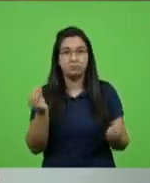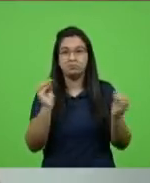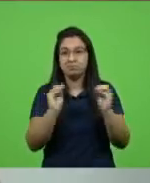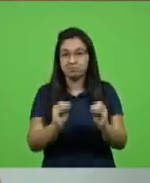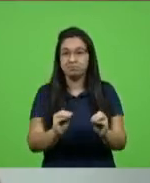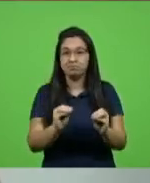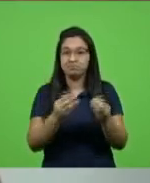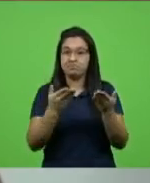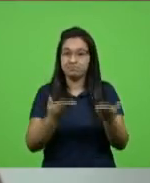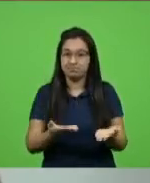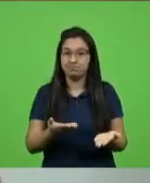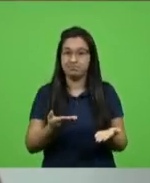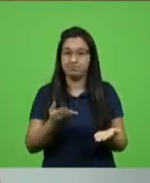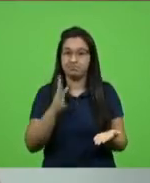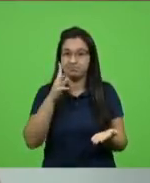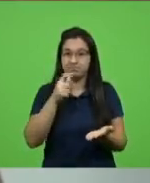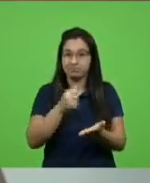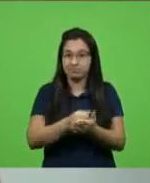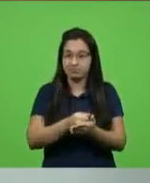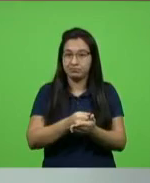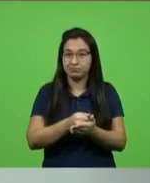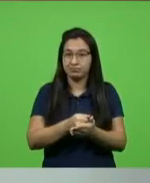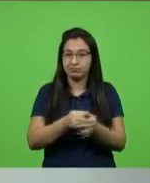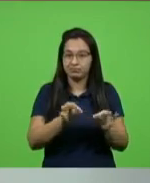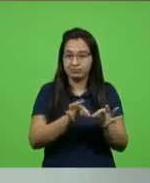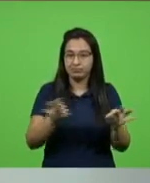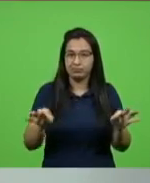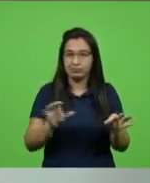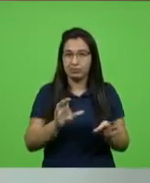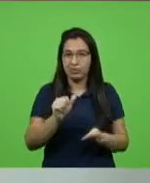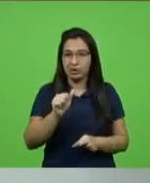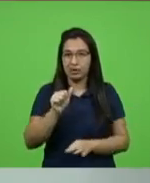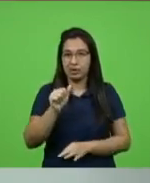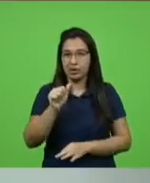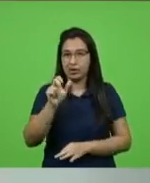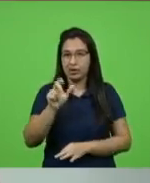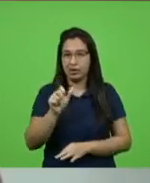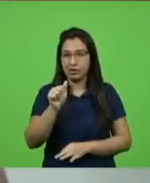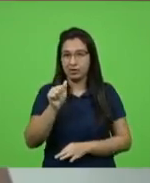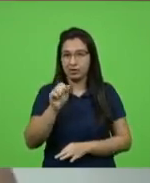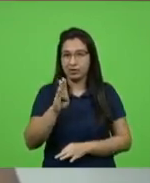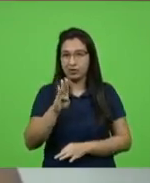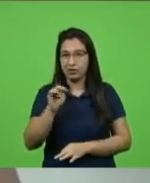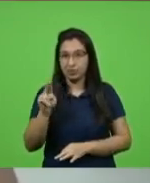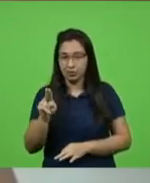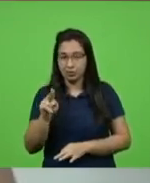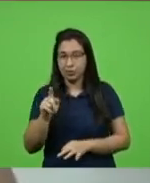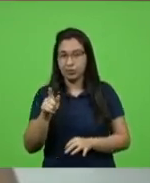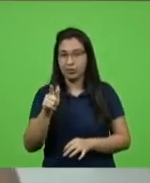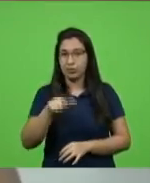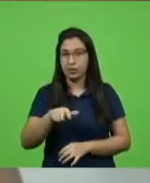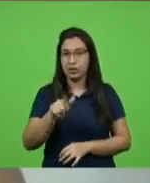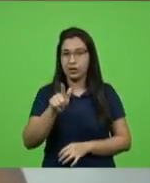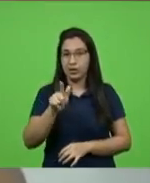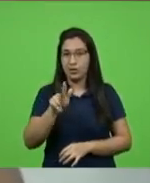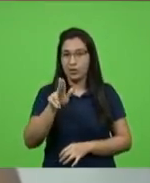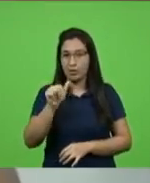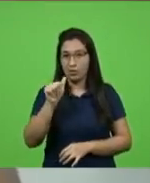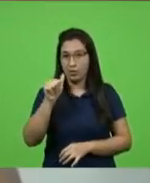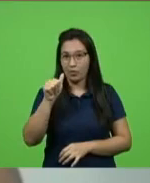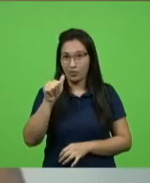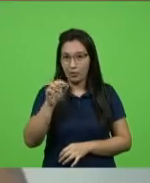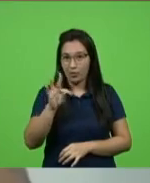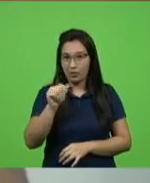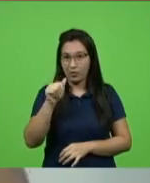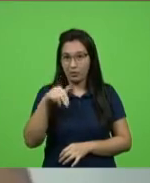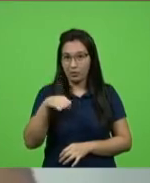solução que ele encontrou para o trecho entre Caxambu e Guatambu que é a revisão de um contrato pretérito ele